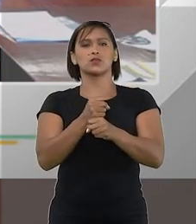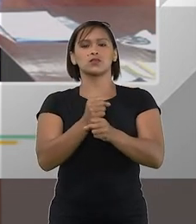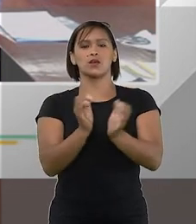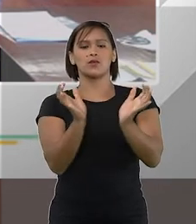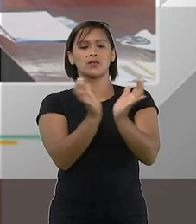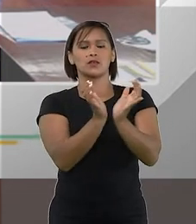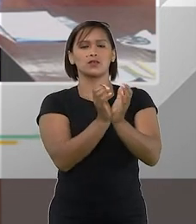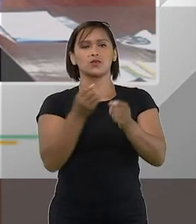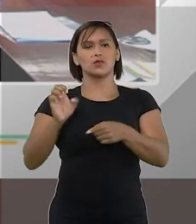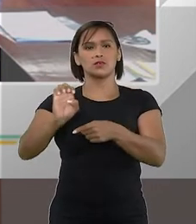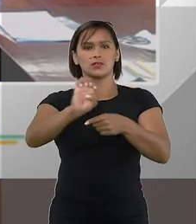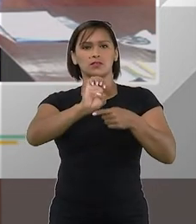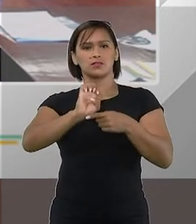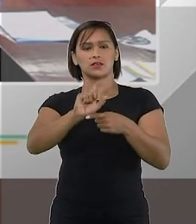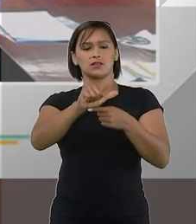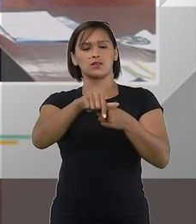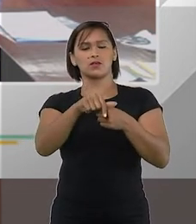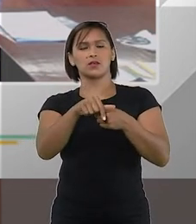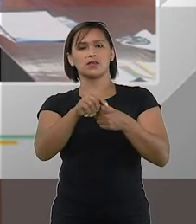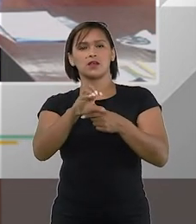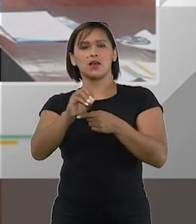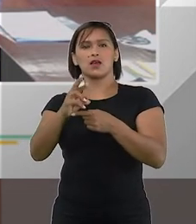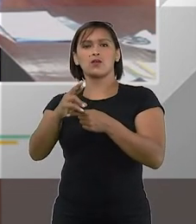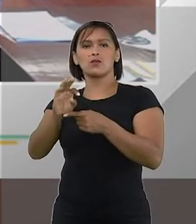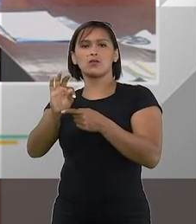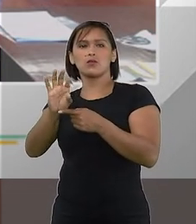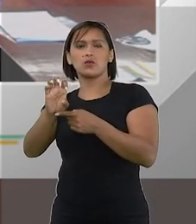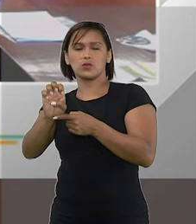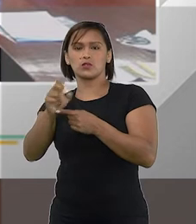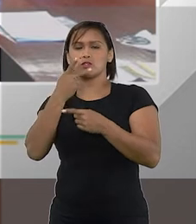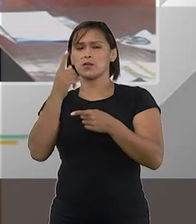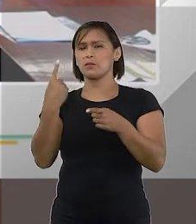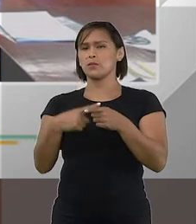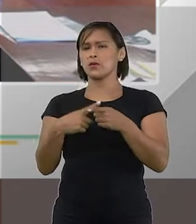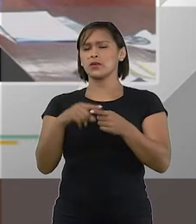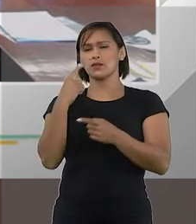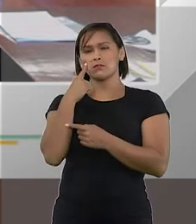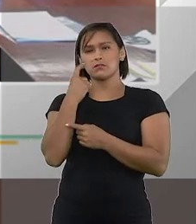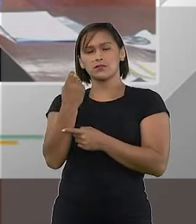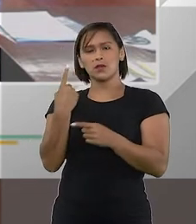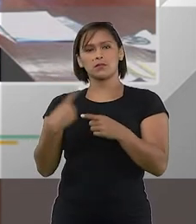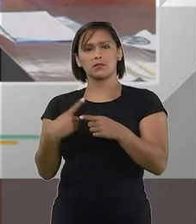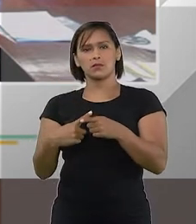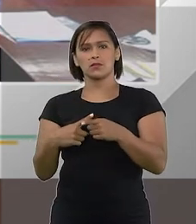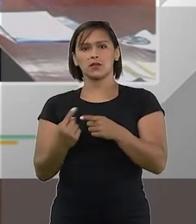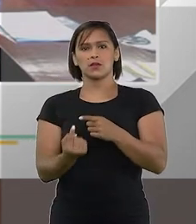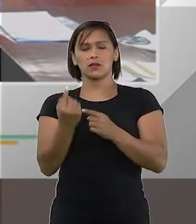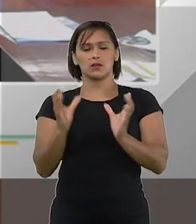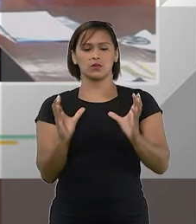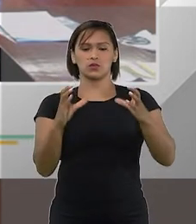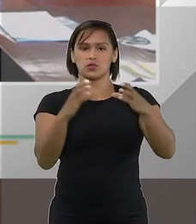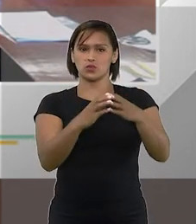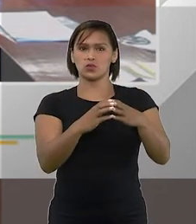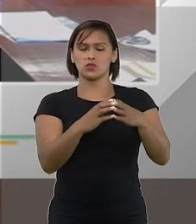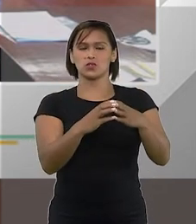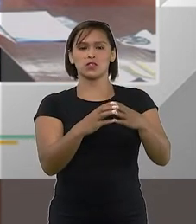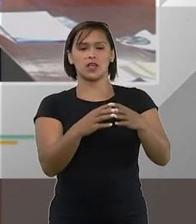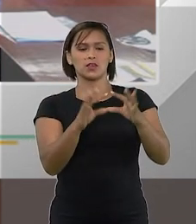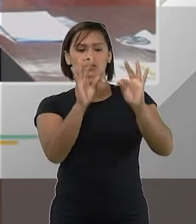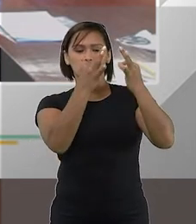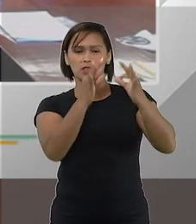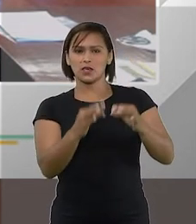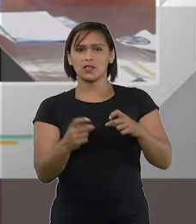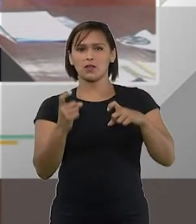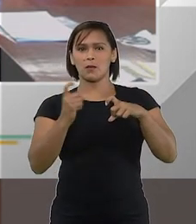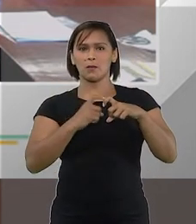cortes estaduais e a questão era extremamente interessante porque era um centro de diagnósticos